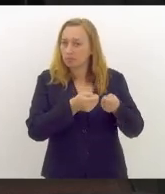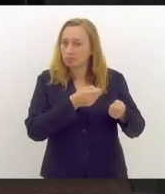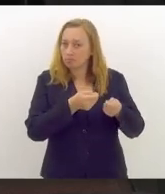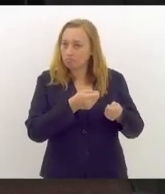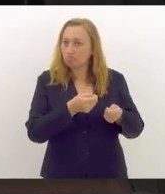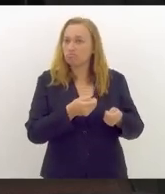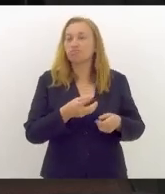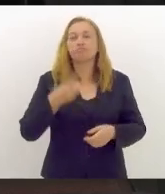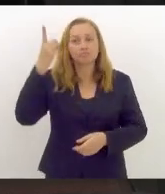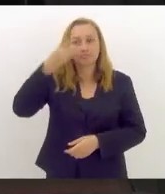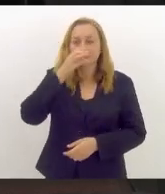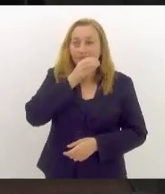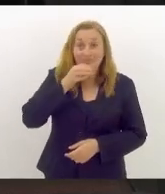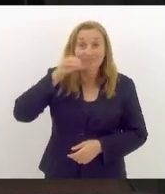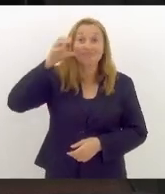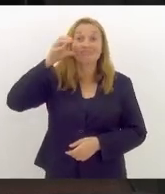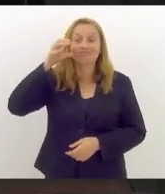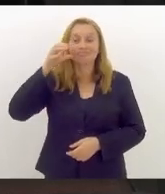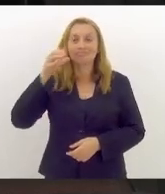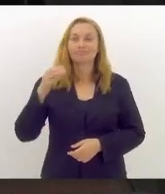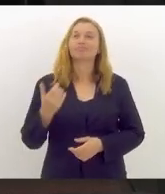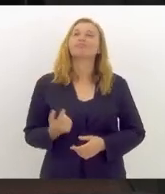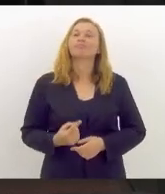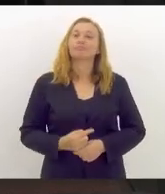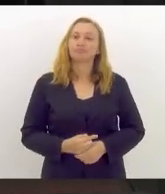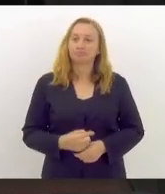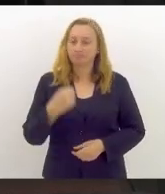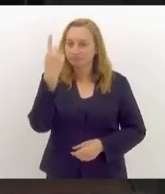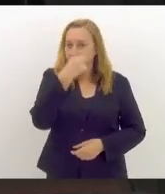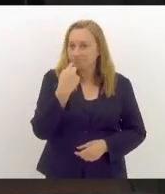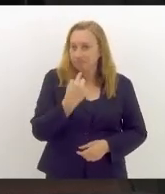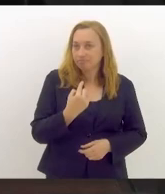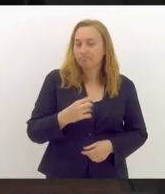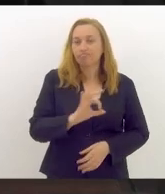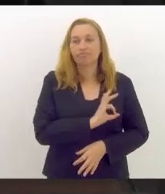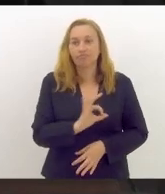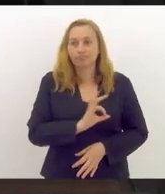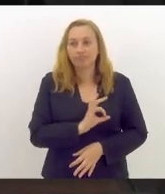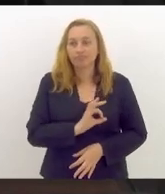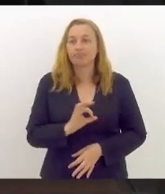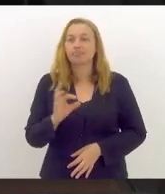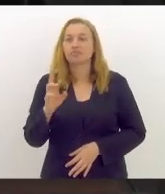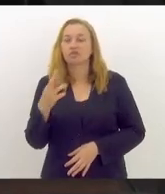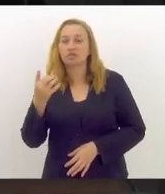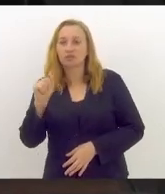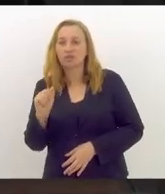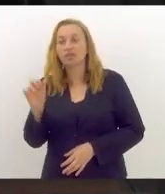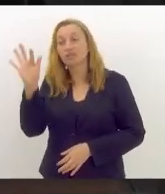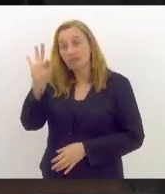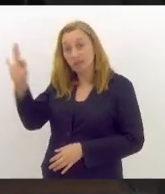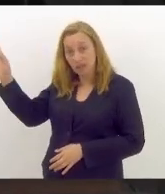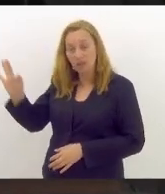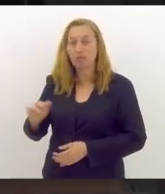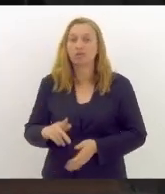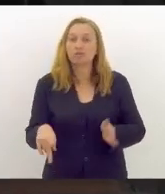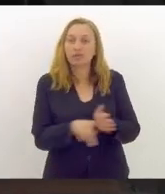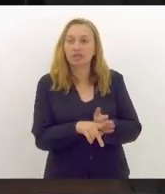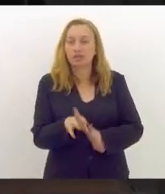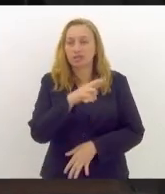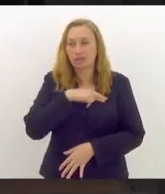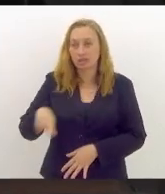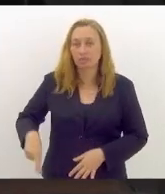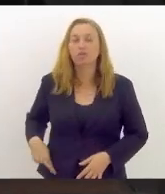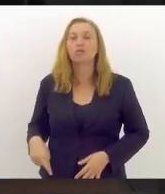deputada Célia Jordão, a imagem da Polícia Rodoviária Federal, que é uma instituição da República, uma instituição federal, uma